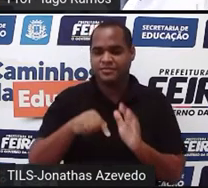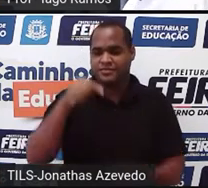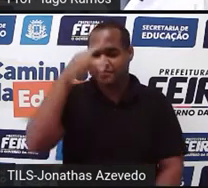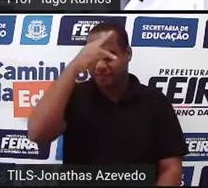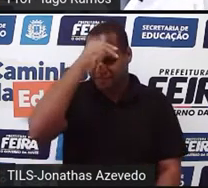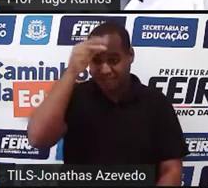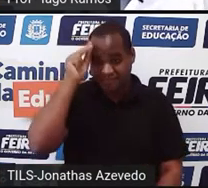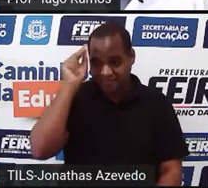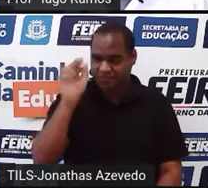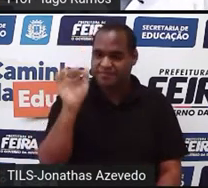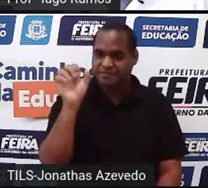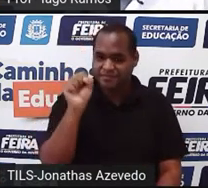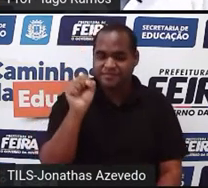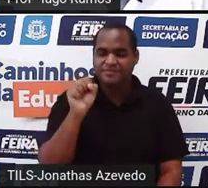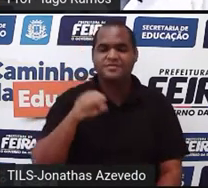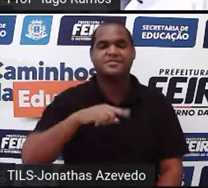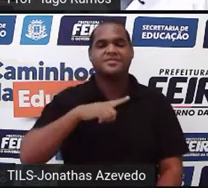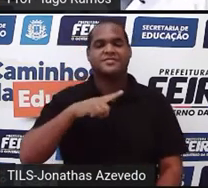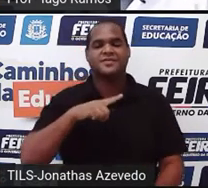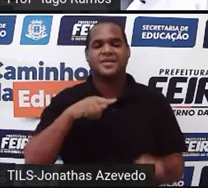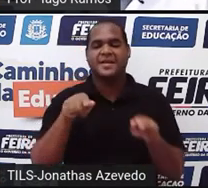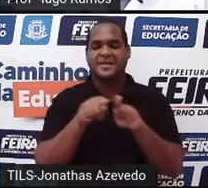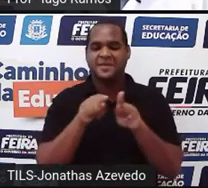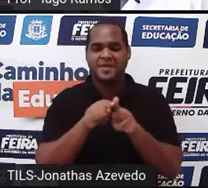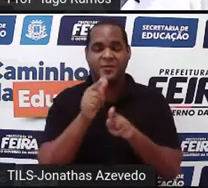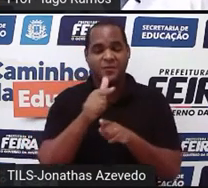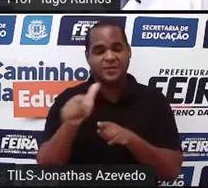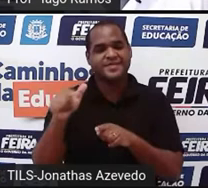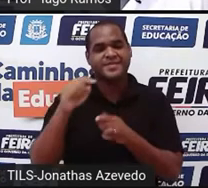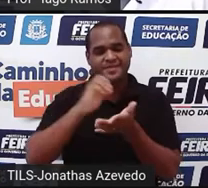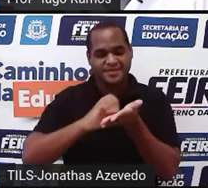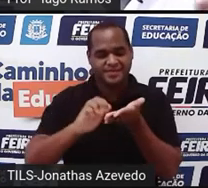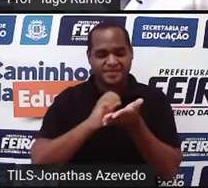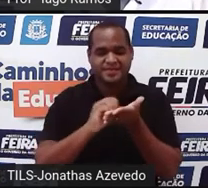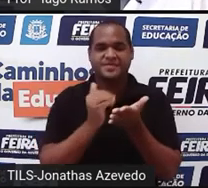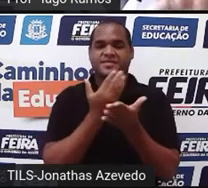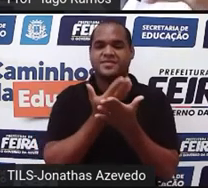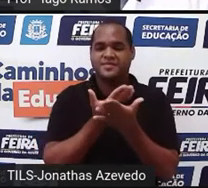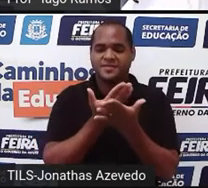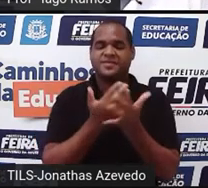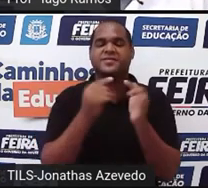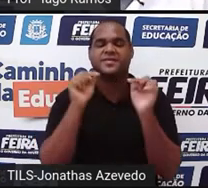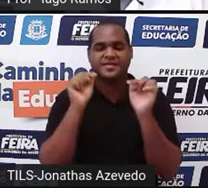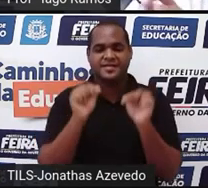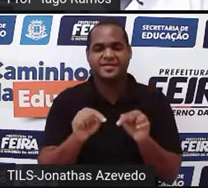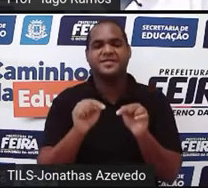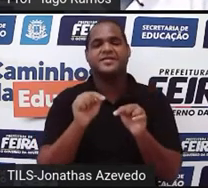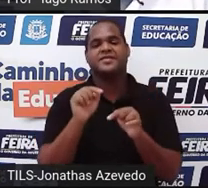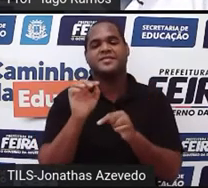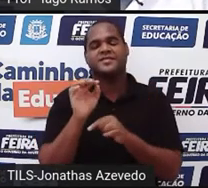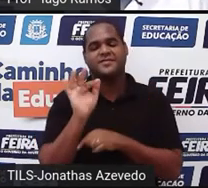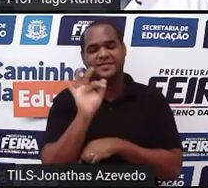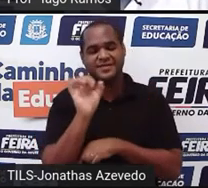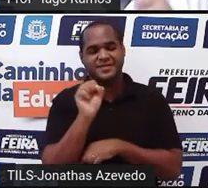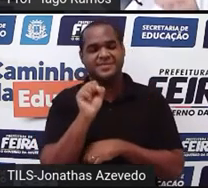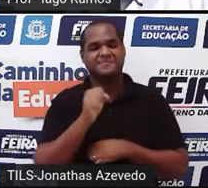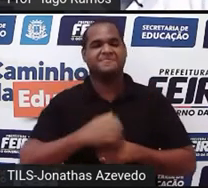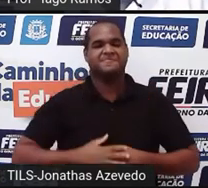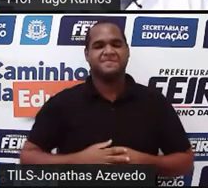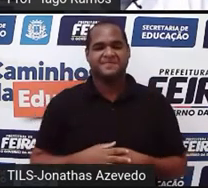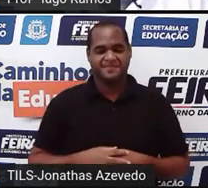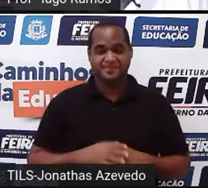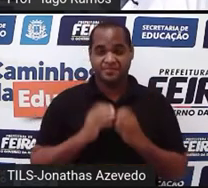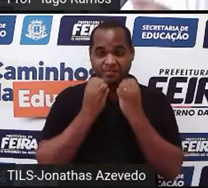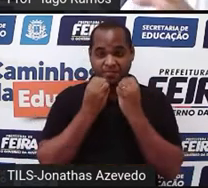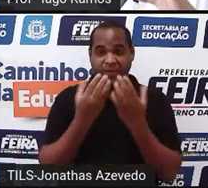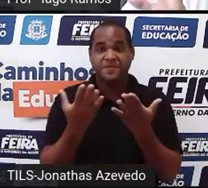Prefeitura Municipal de Feira de Santana e da própria Secretaria de Educação aqui da nossa terra, da nossa Feira de Santana,